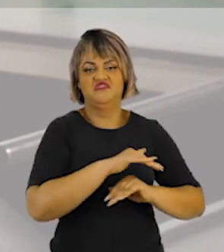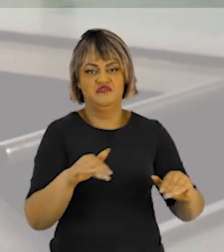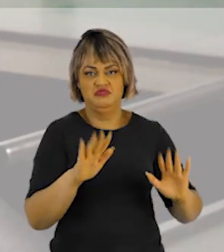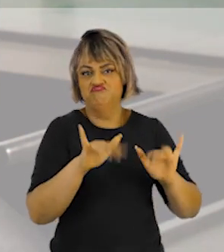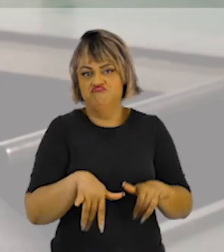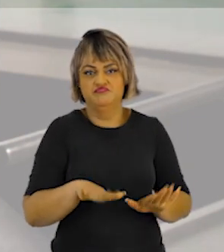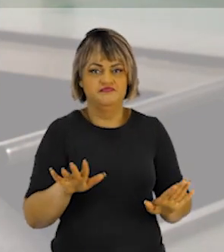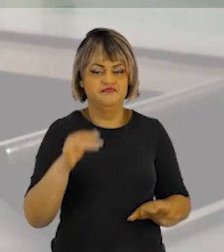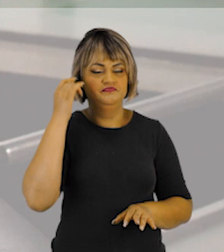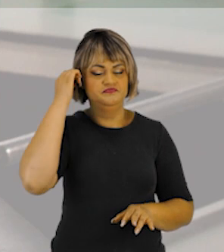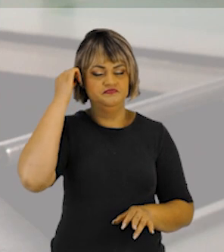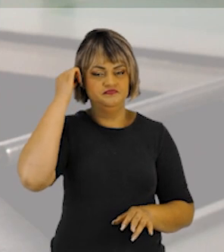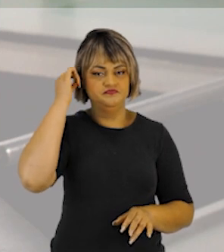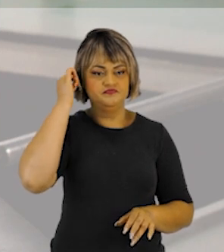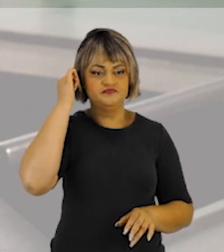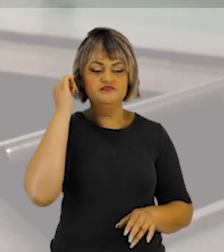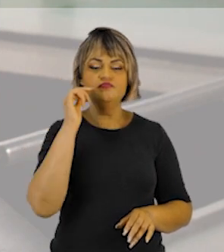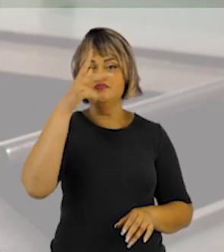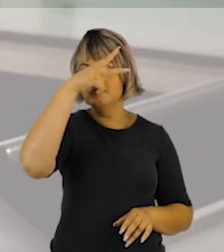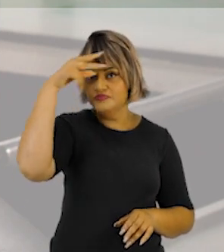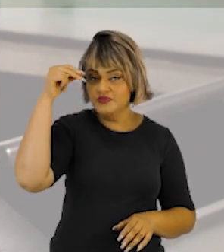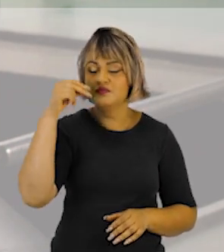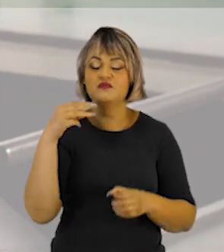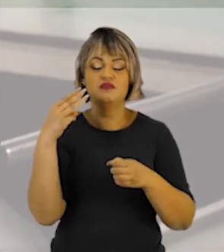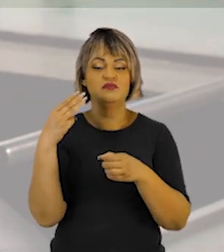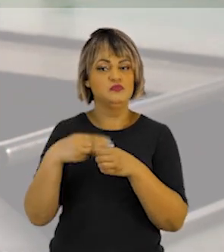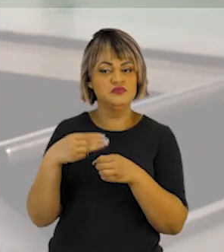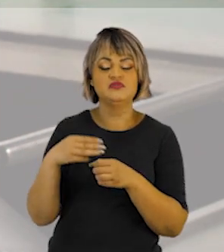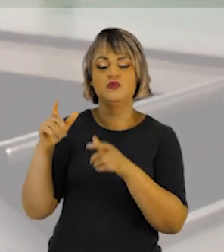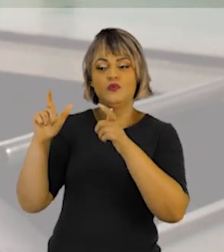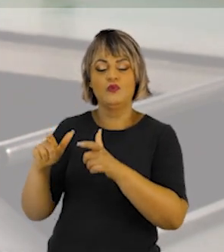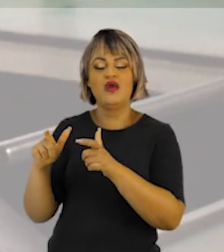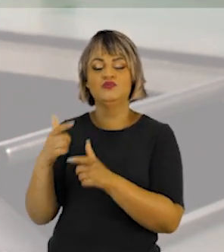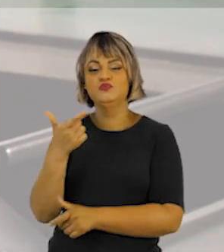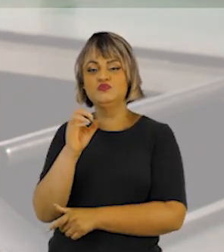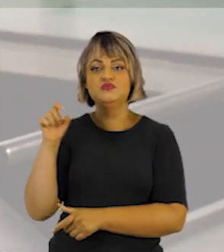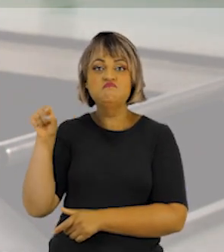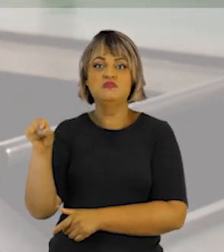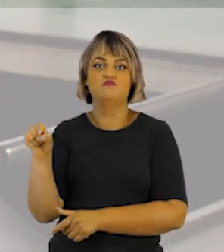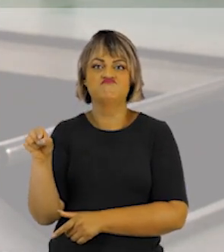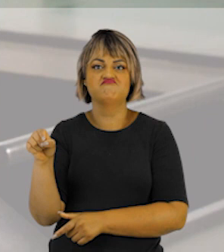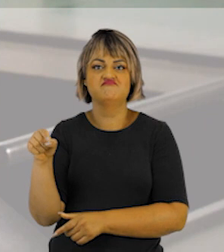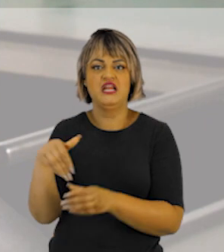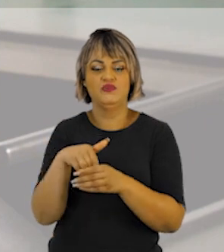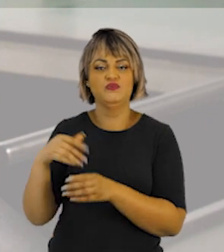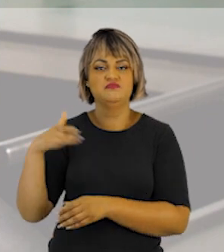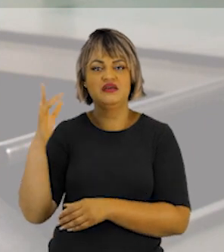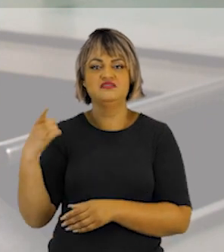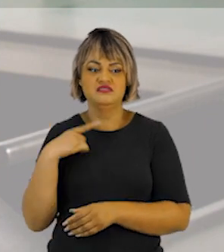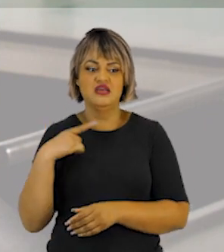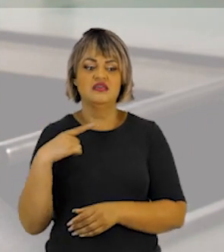outubro, o candidato mais votado. Só que nas eleições para prefeitos de municípios com mais de 200 mil eleitores, e falando de 2022,